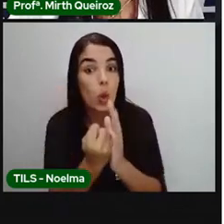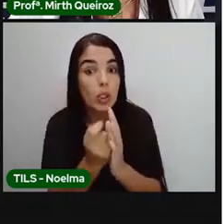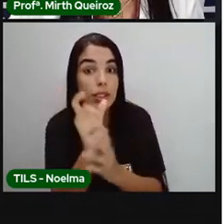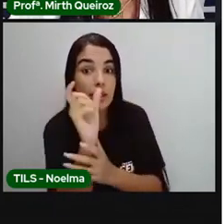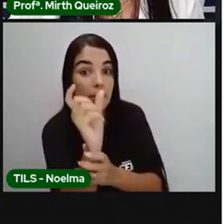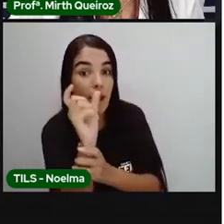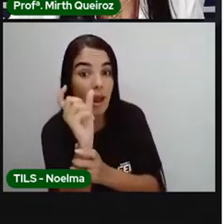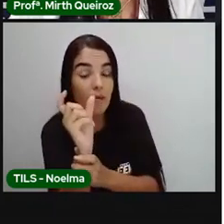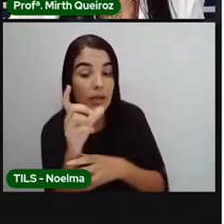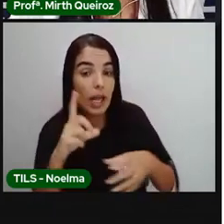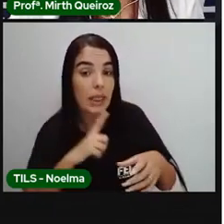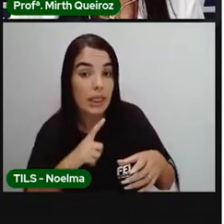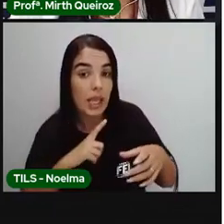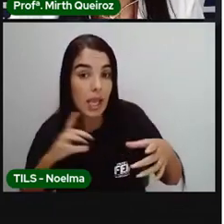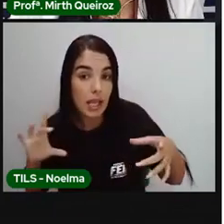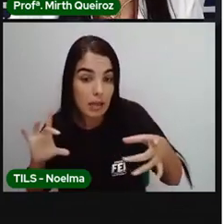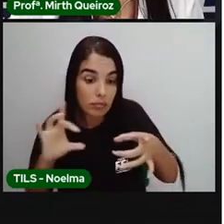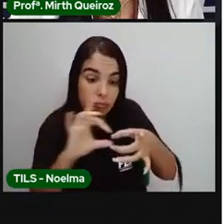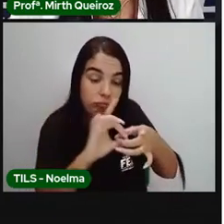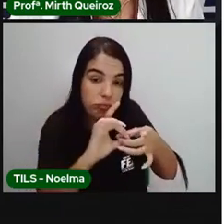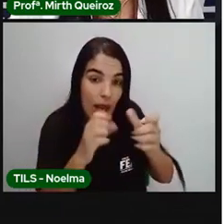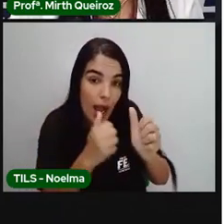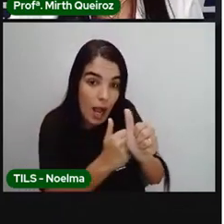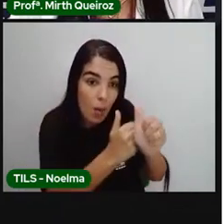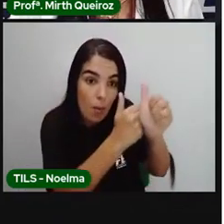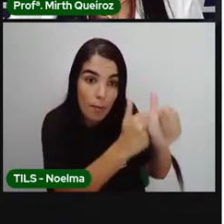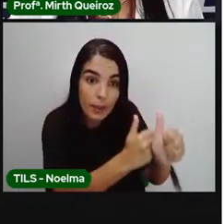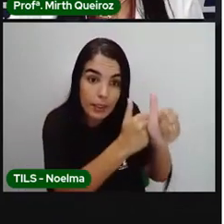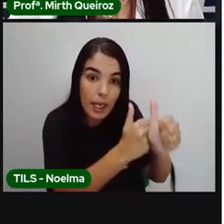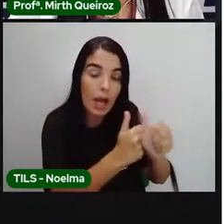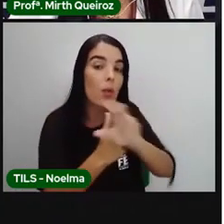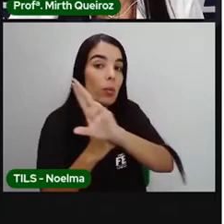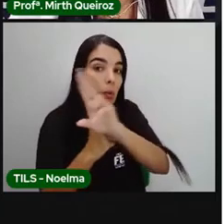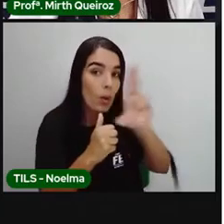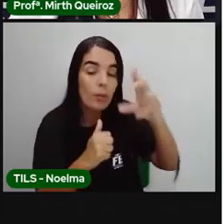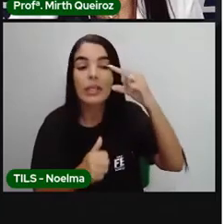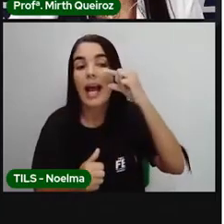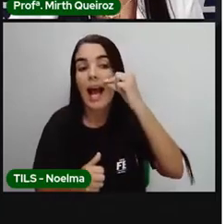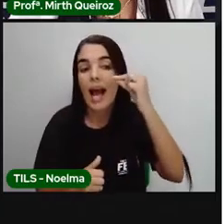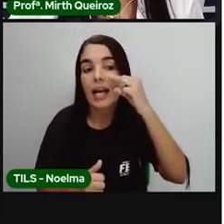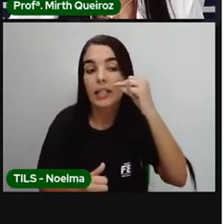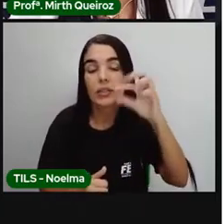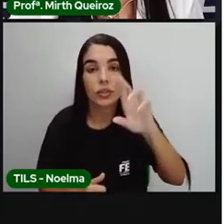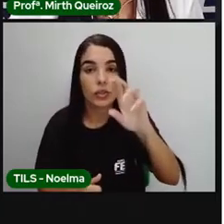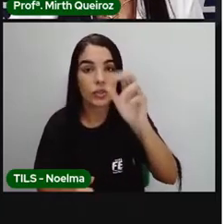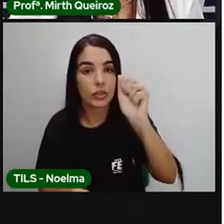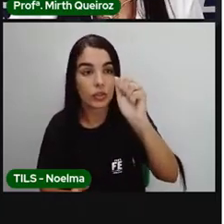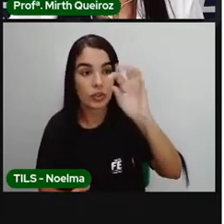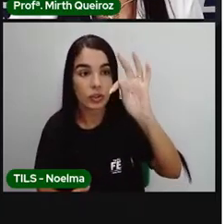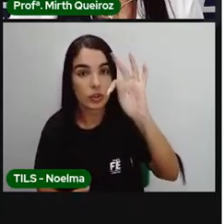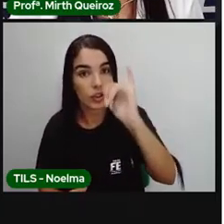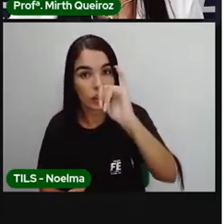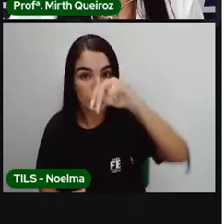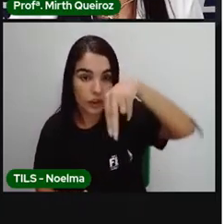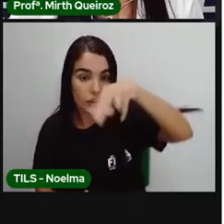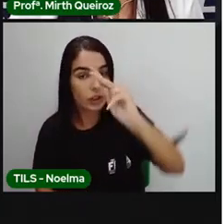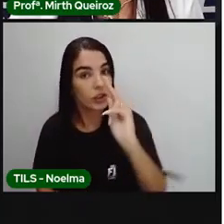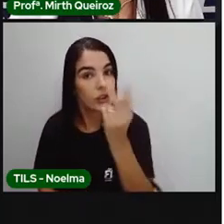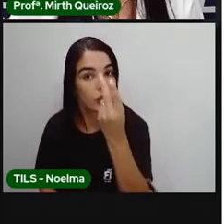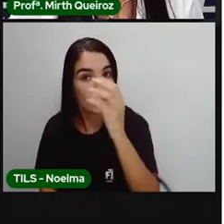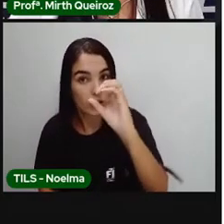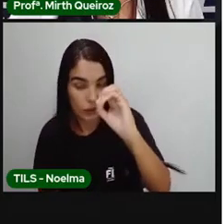devem mudar também, devem ser passadas para o plural. Se não tiver relação com o ratinho, com o